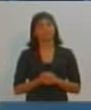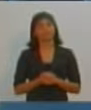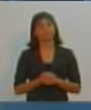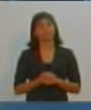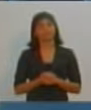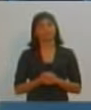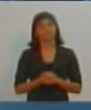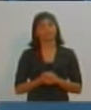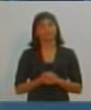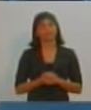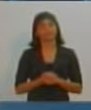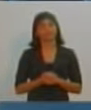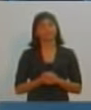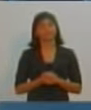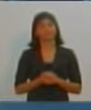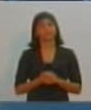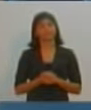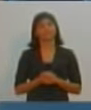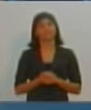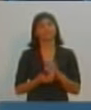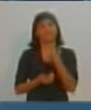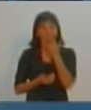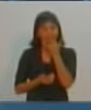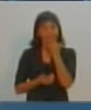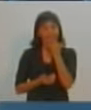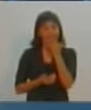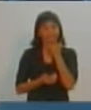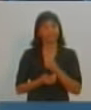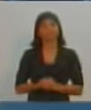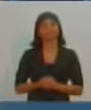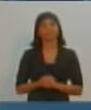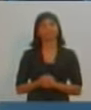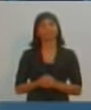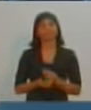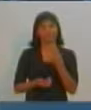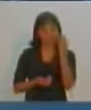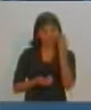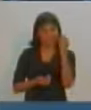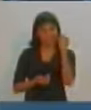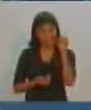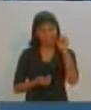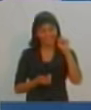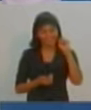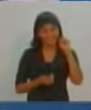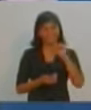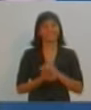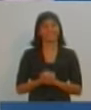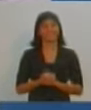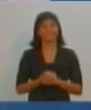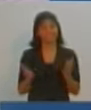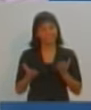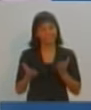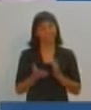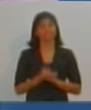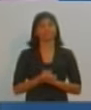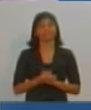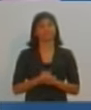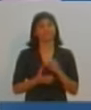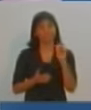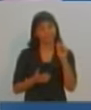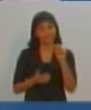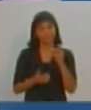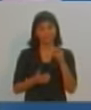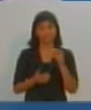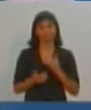Perdão, estou me esquecendo da técnica. Me desculpe. 30 segundos. Ah, então está bom. 30 segundos. Você que é prudentino, que